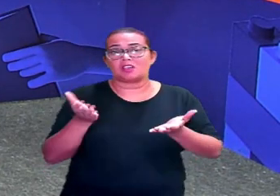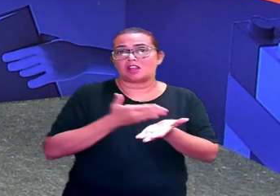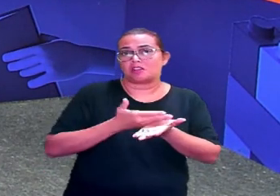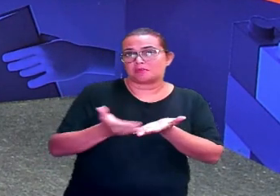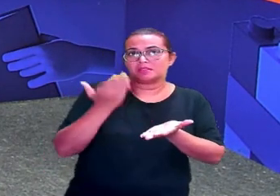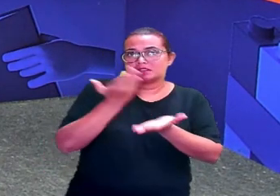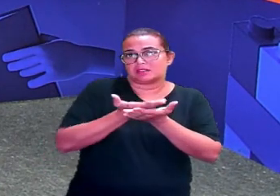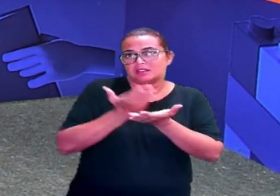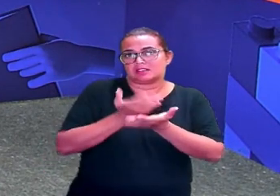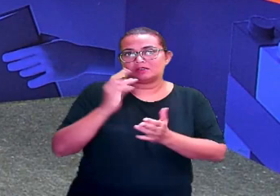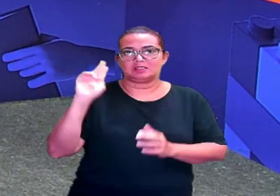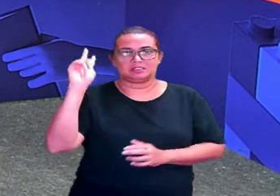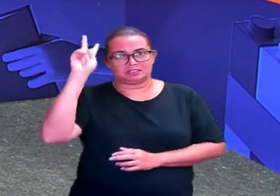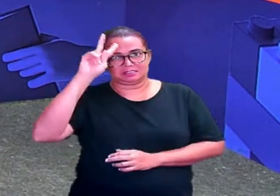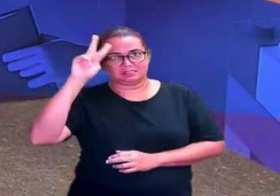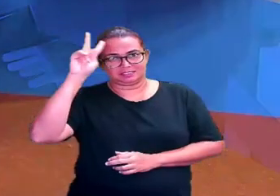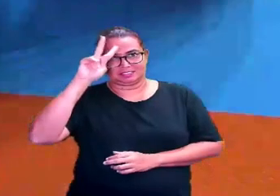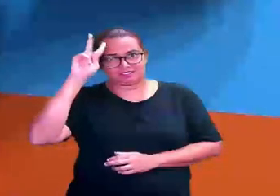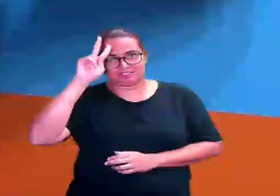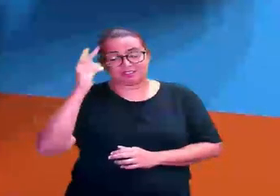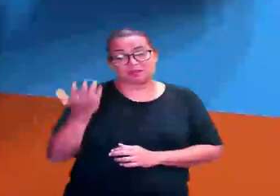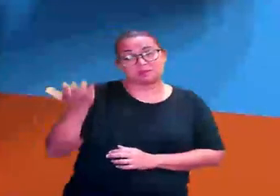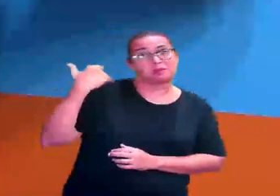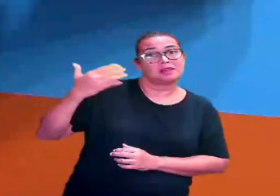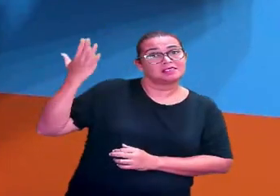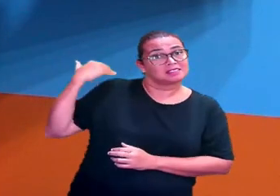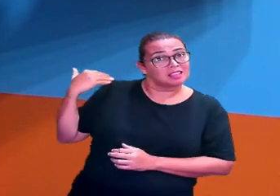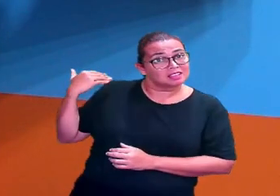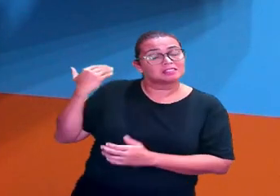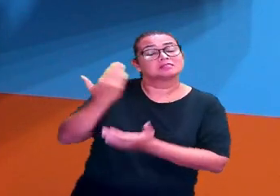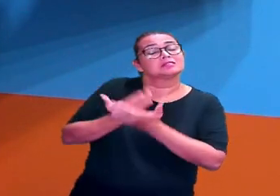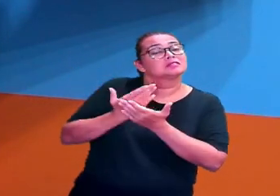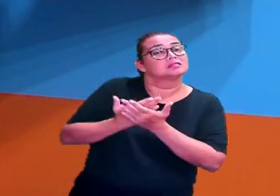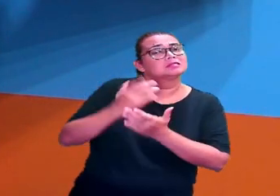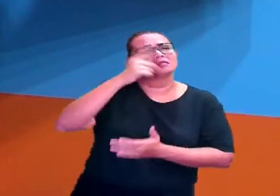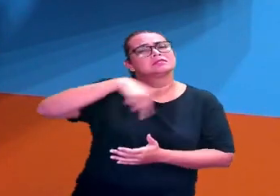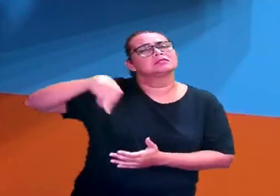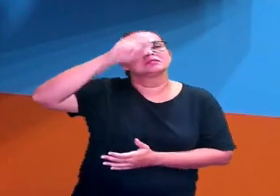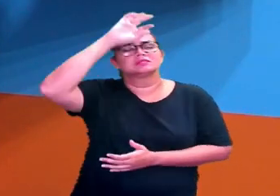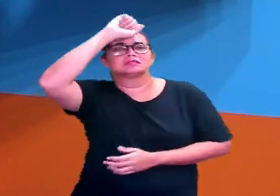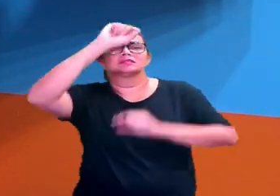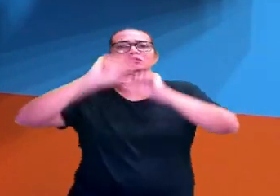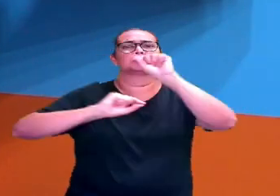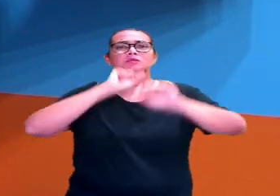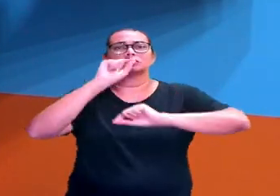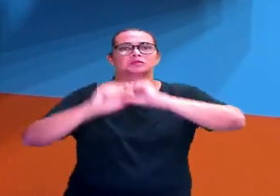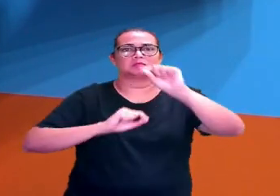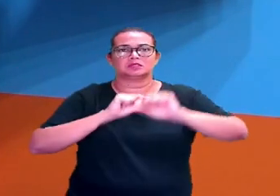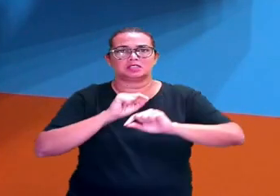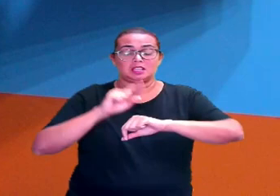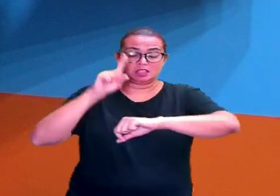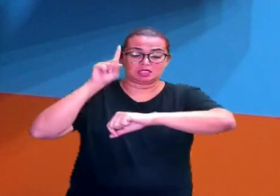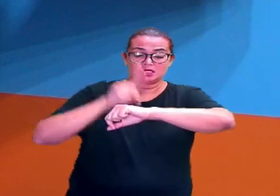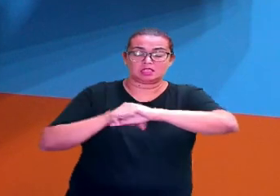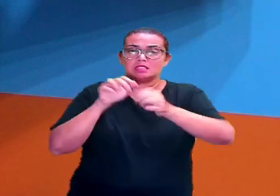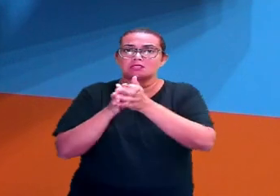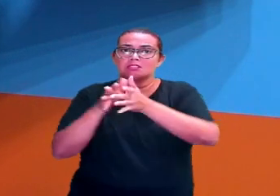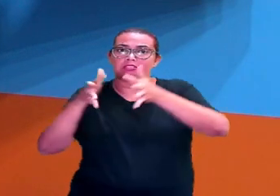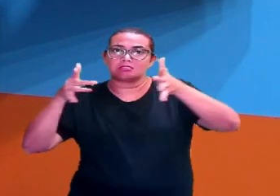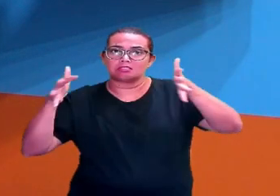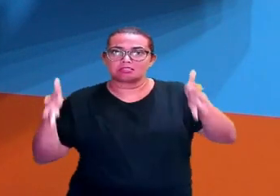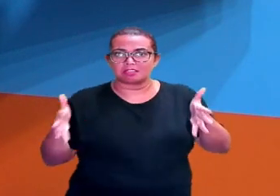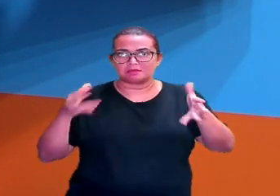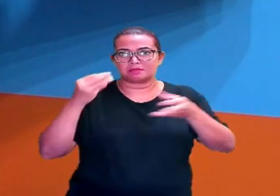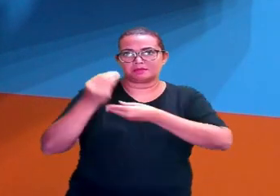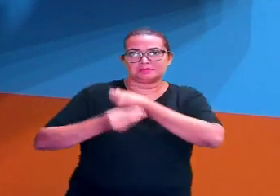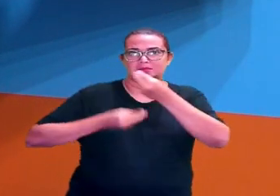de história. Na aula passada, o foi que a gente aprendeu? A gente aprendeu sobre o tempo, a contagem